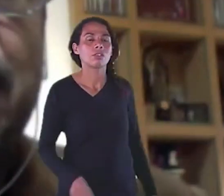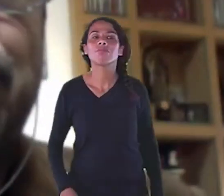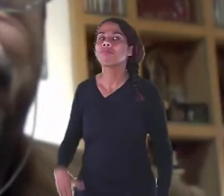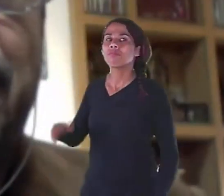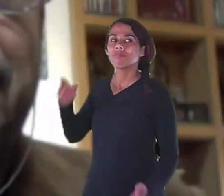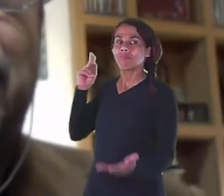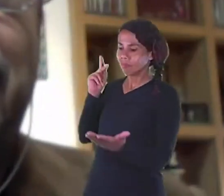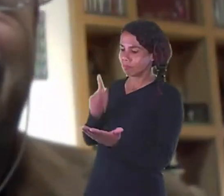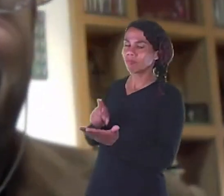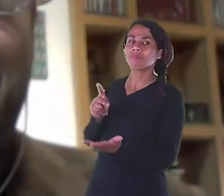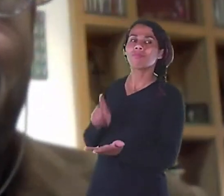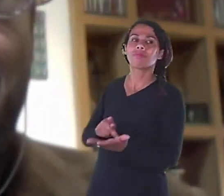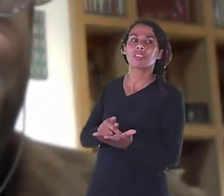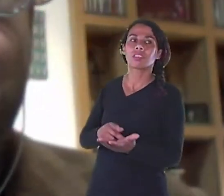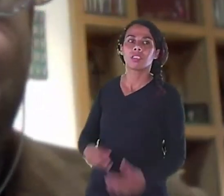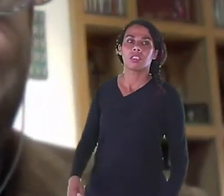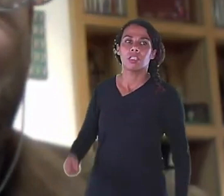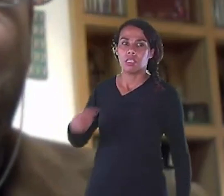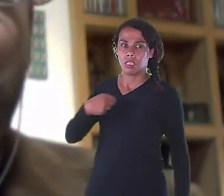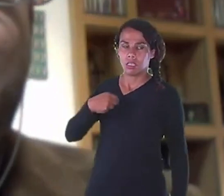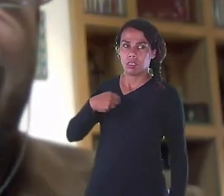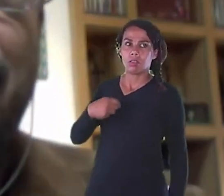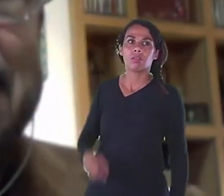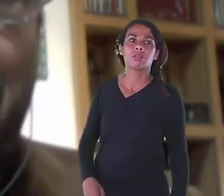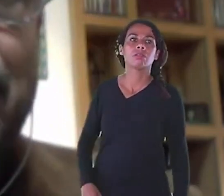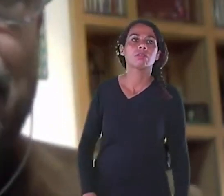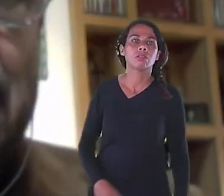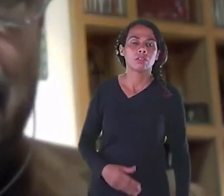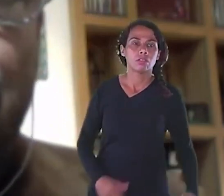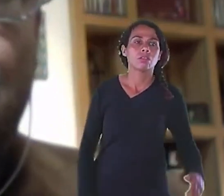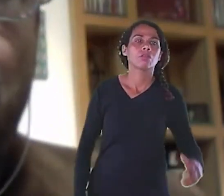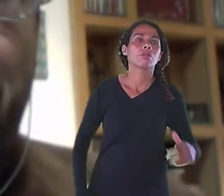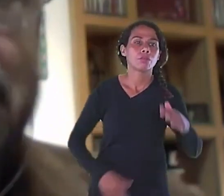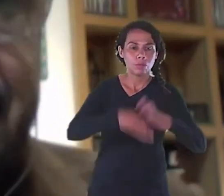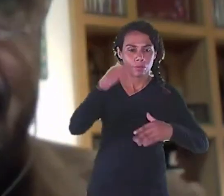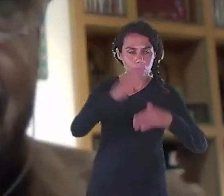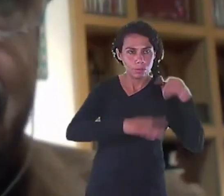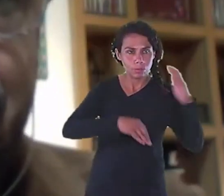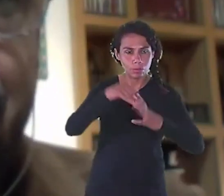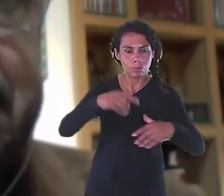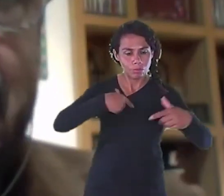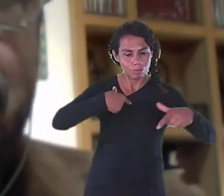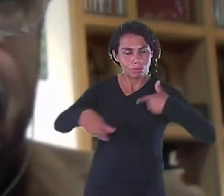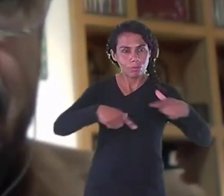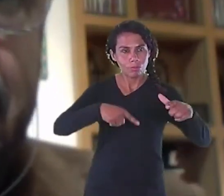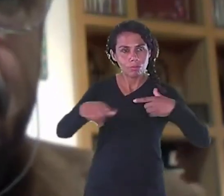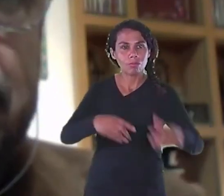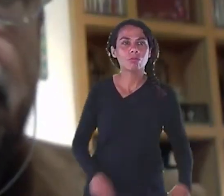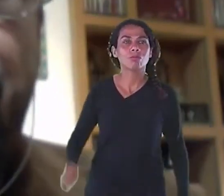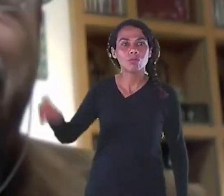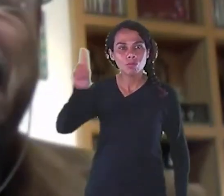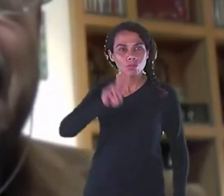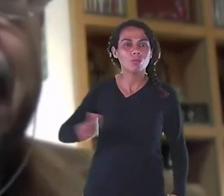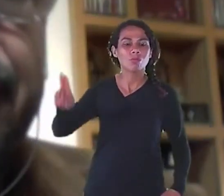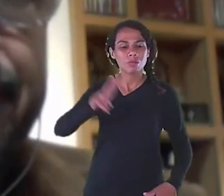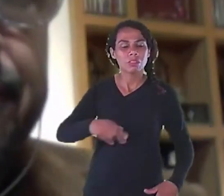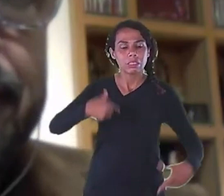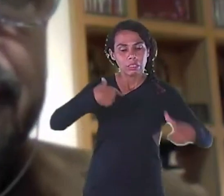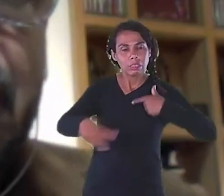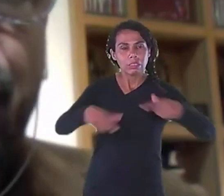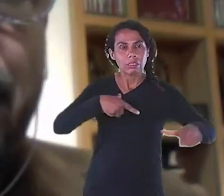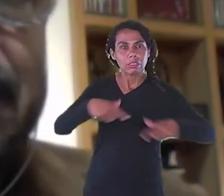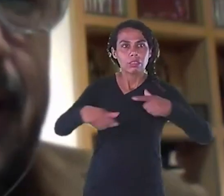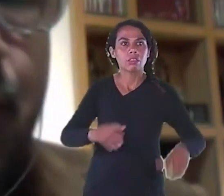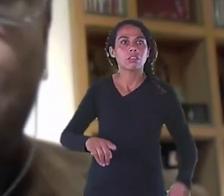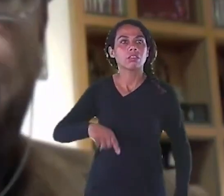Eu resolvi tirar Meu ano sabático Eu me aposentei da Universidade E eu fui para a Itália